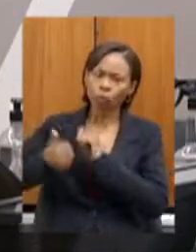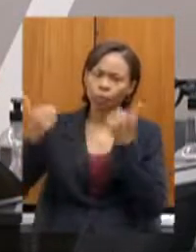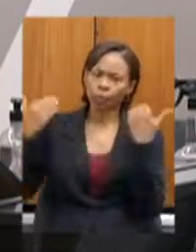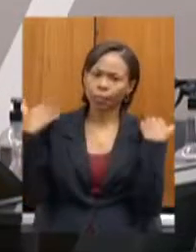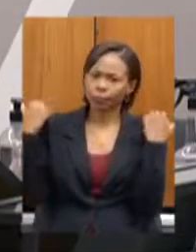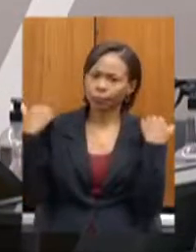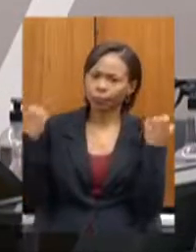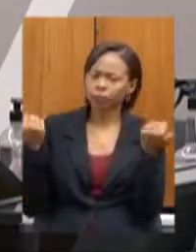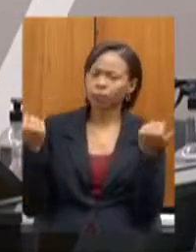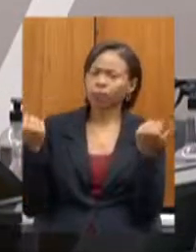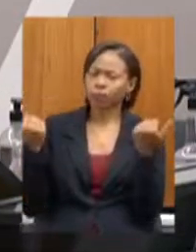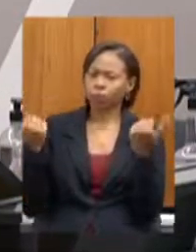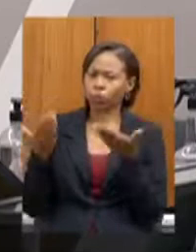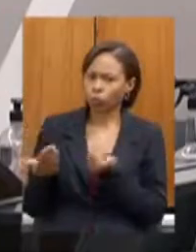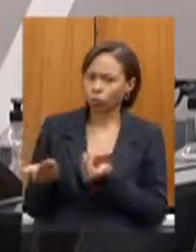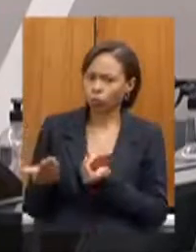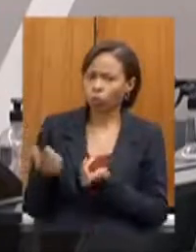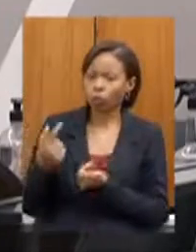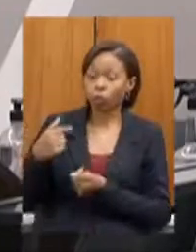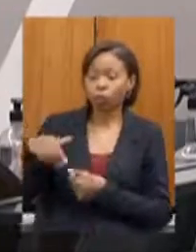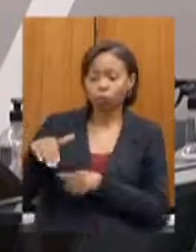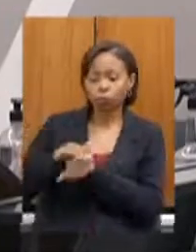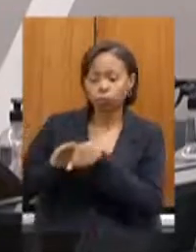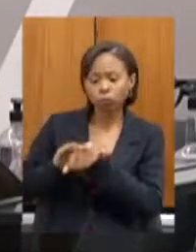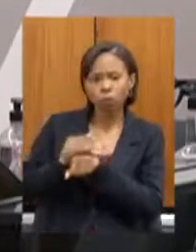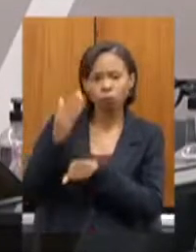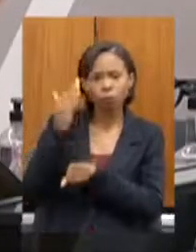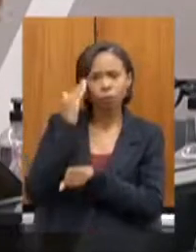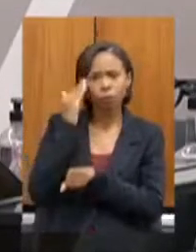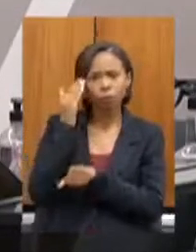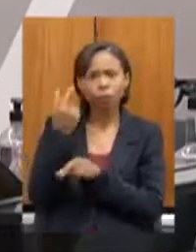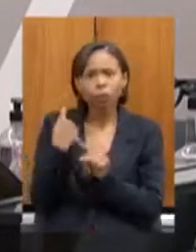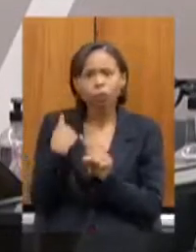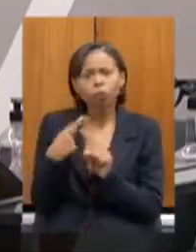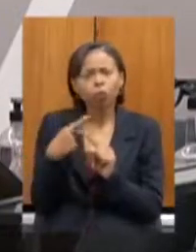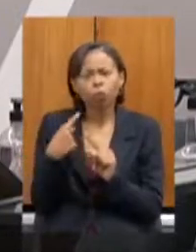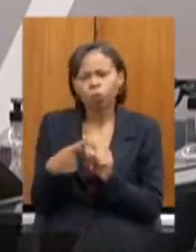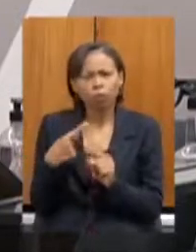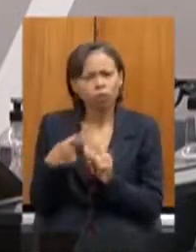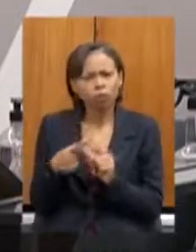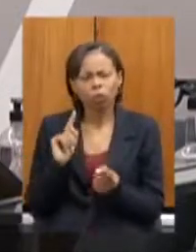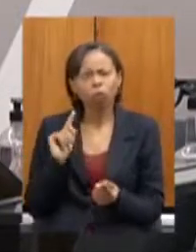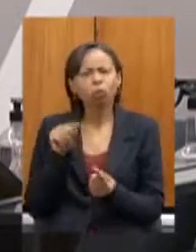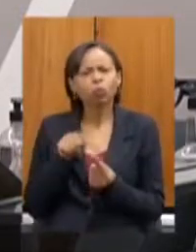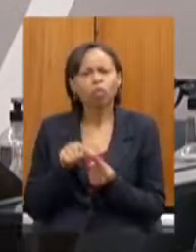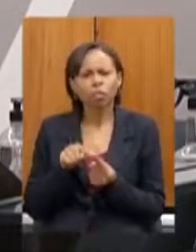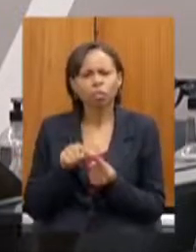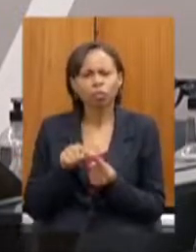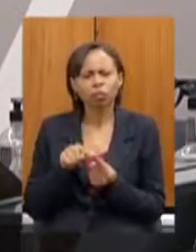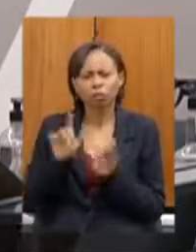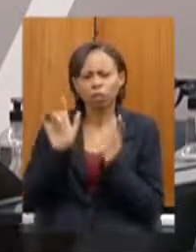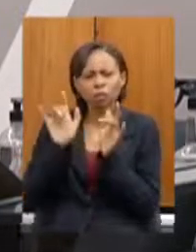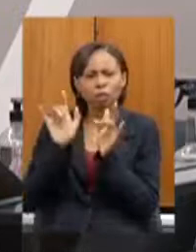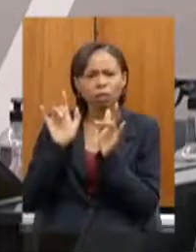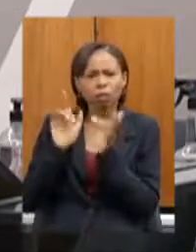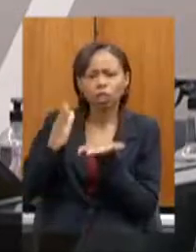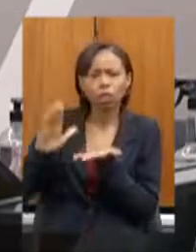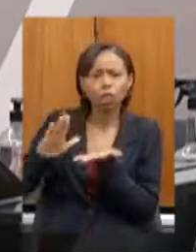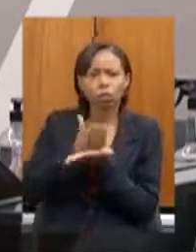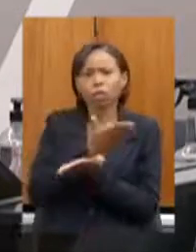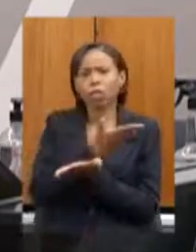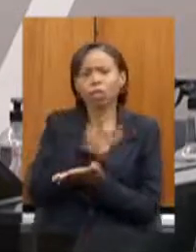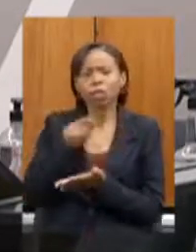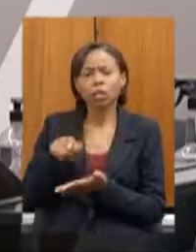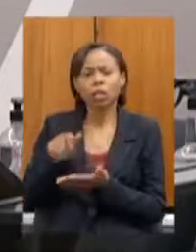entendermos qual o objetivo de desalojar as federações que ocupam o espaço no Mineirinho há 40 anos nesse momento de